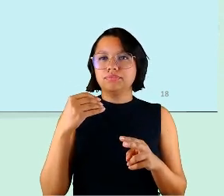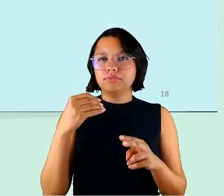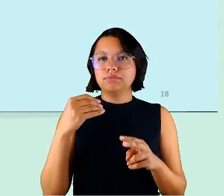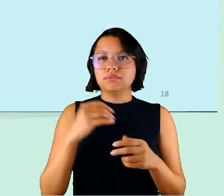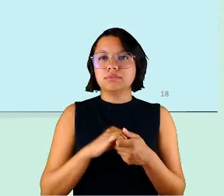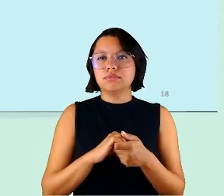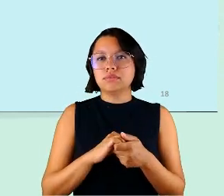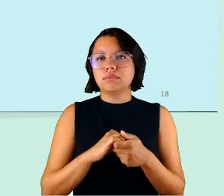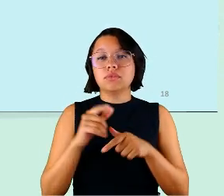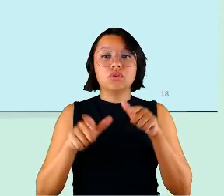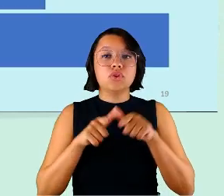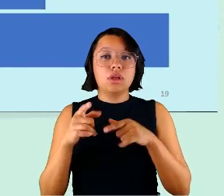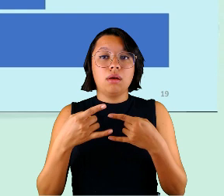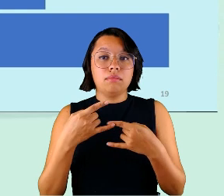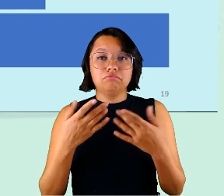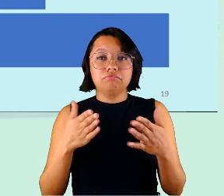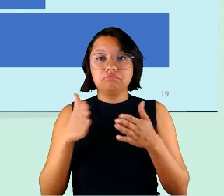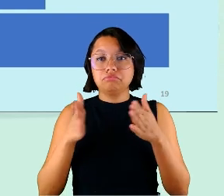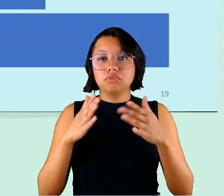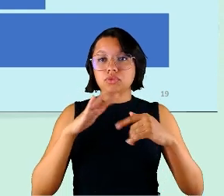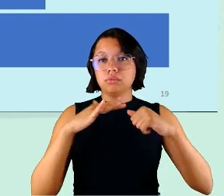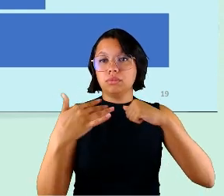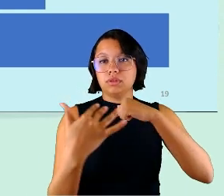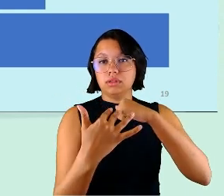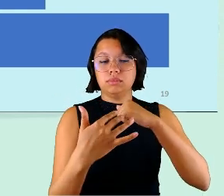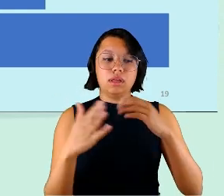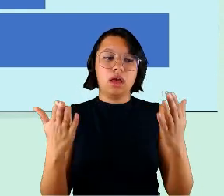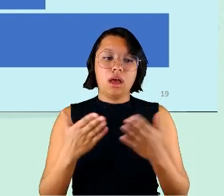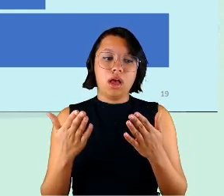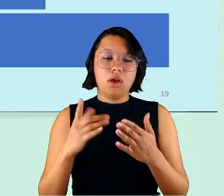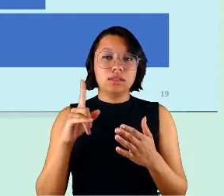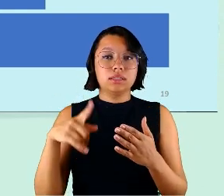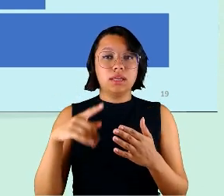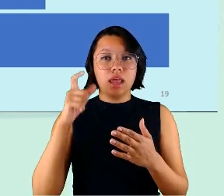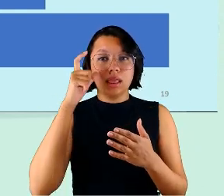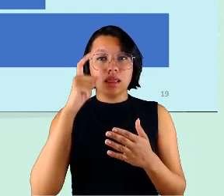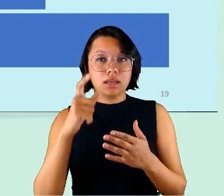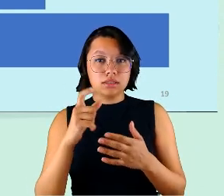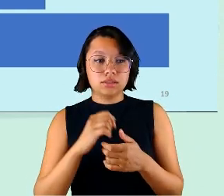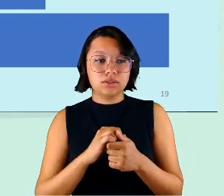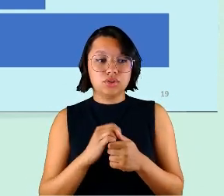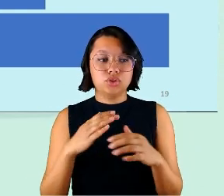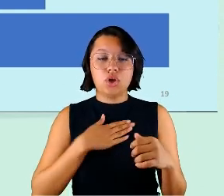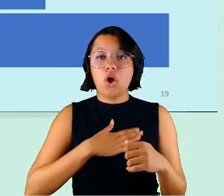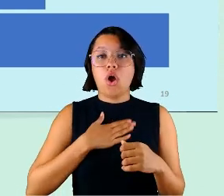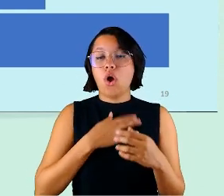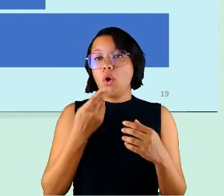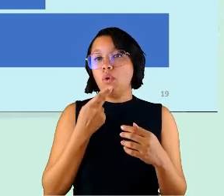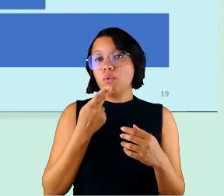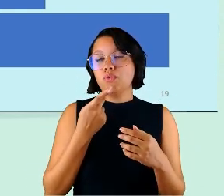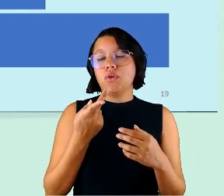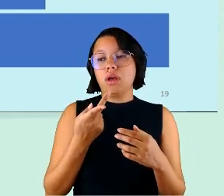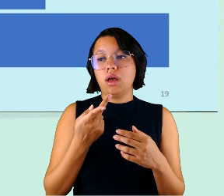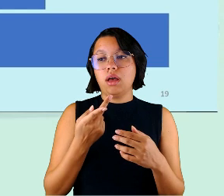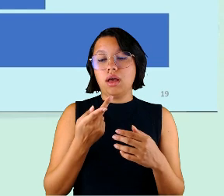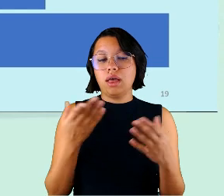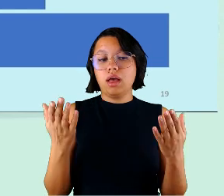teletrabalho durante a pandemia agora seria interessante eu gosto bastante desse